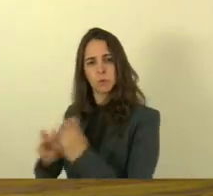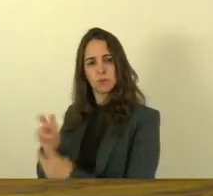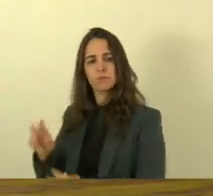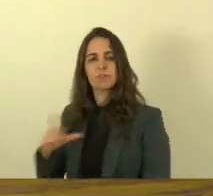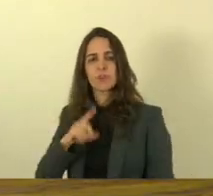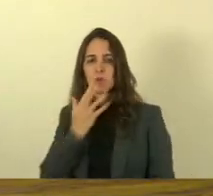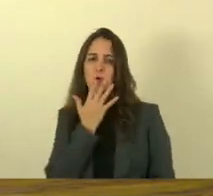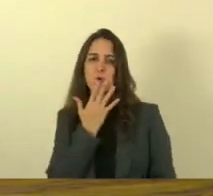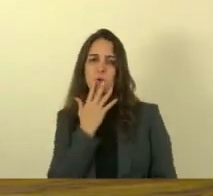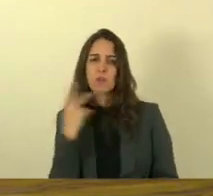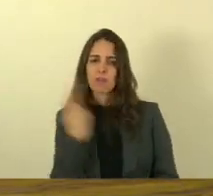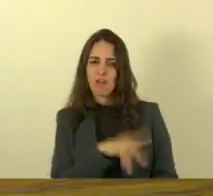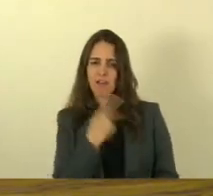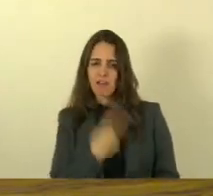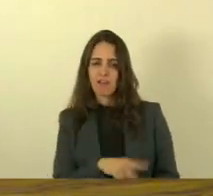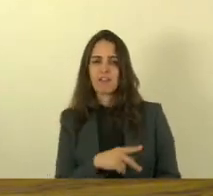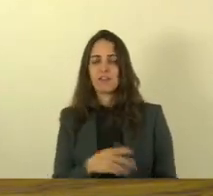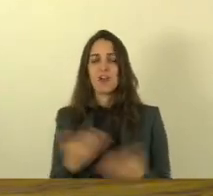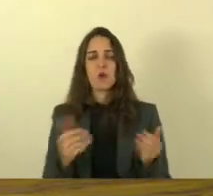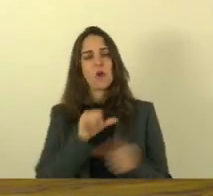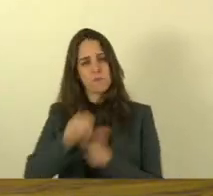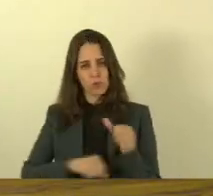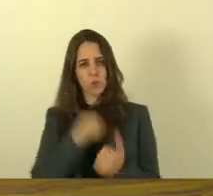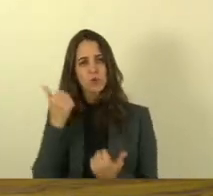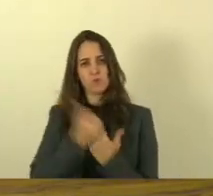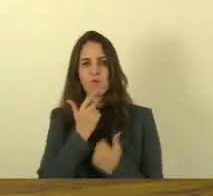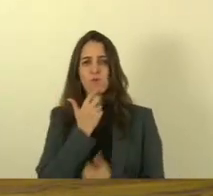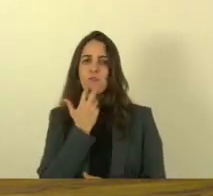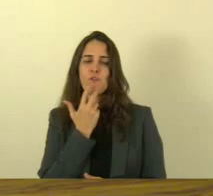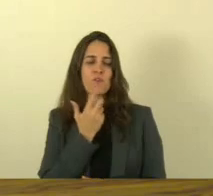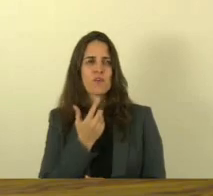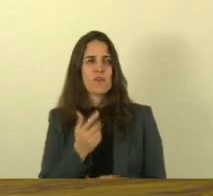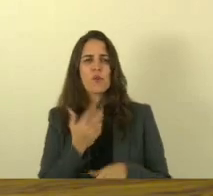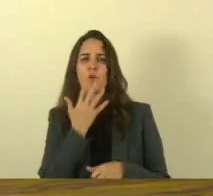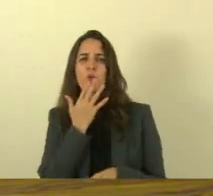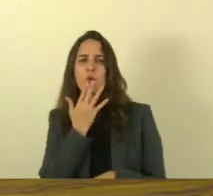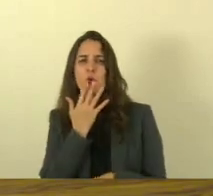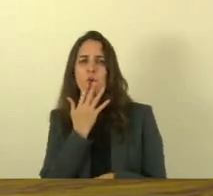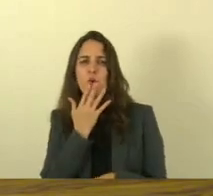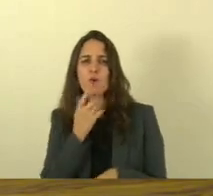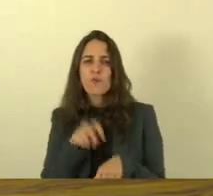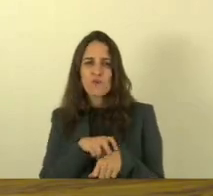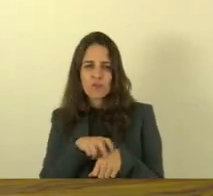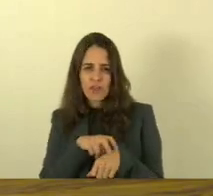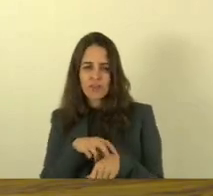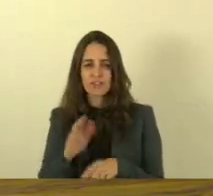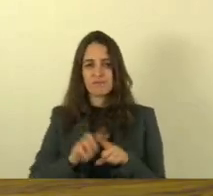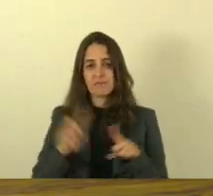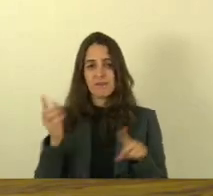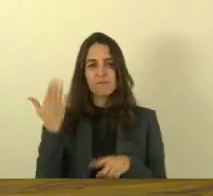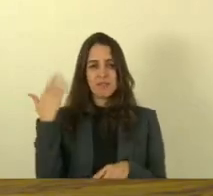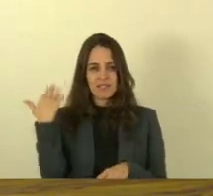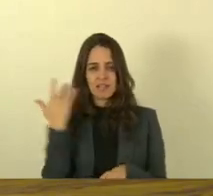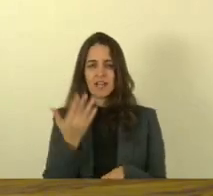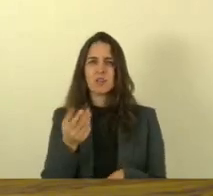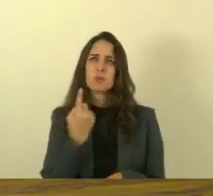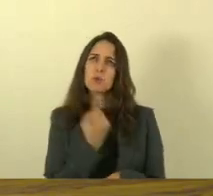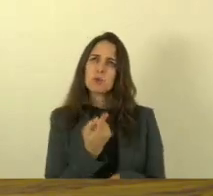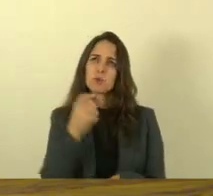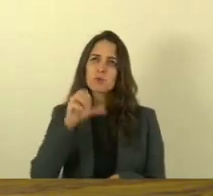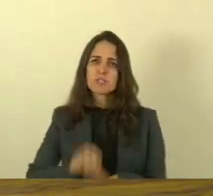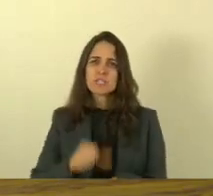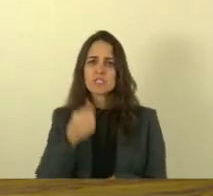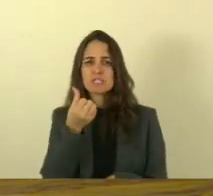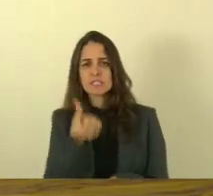era grenar hoje ela é verdinha ela tem nuances do verde mas naquela época em 1963